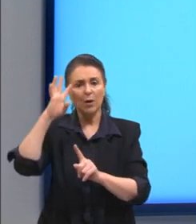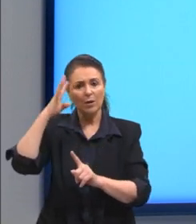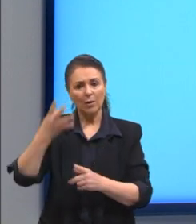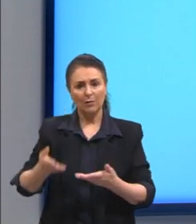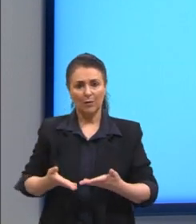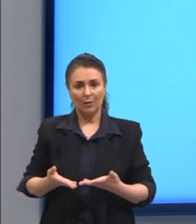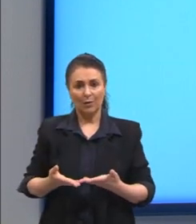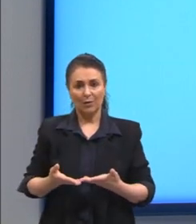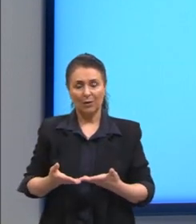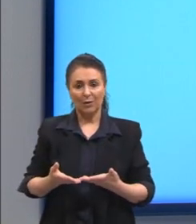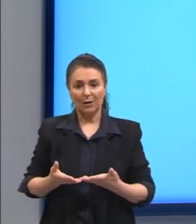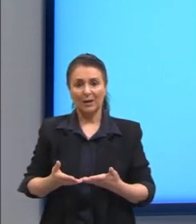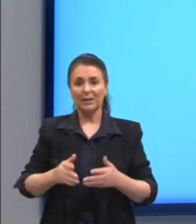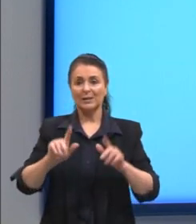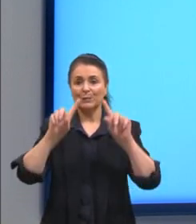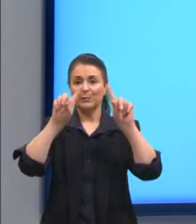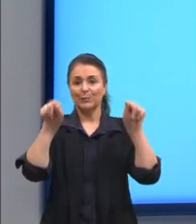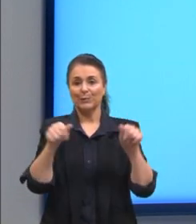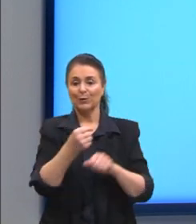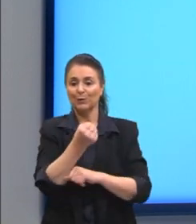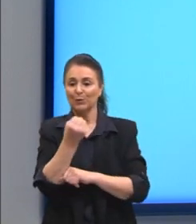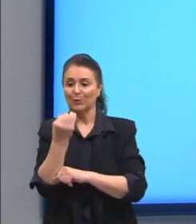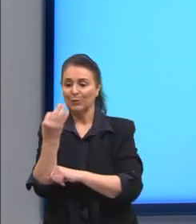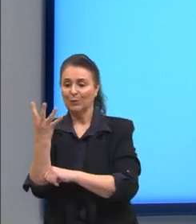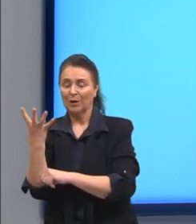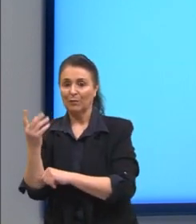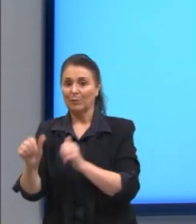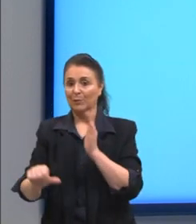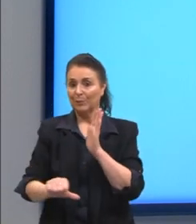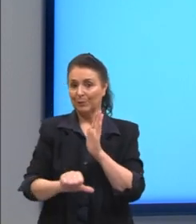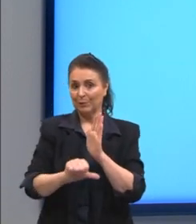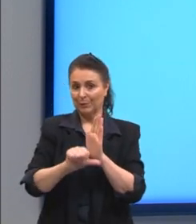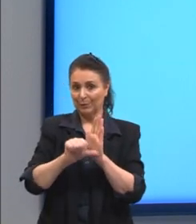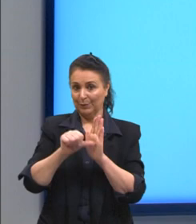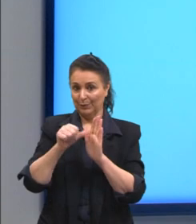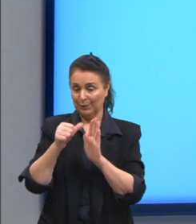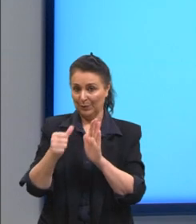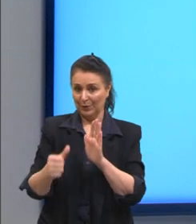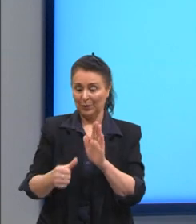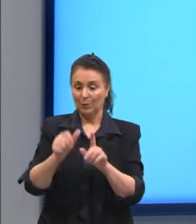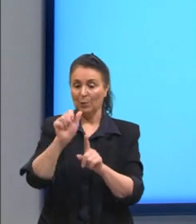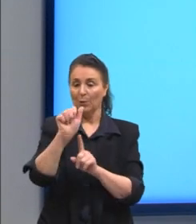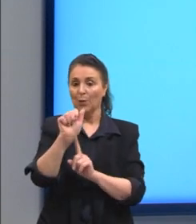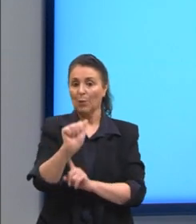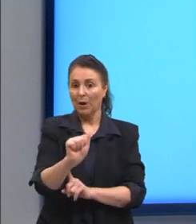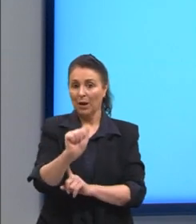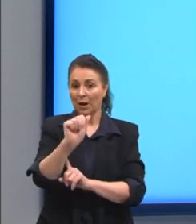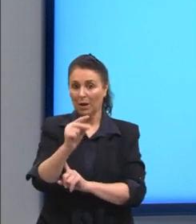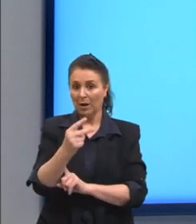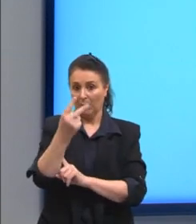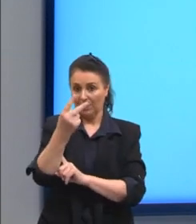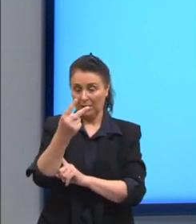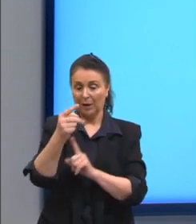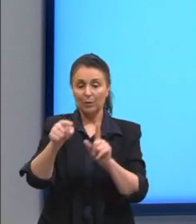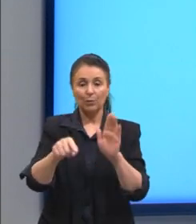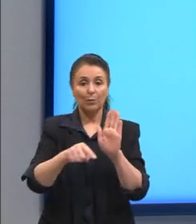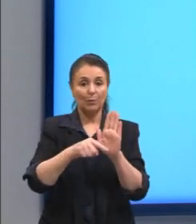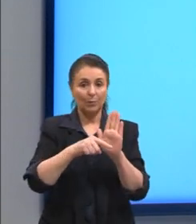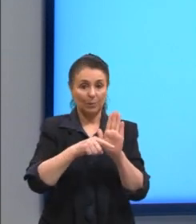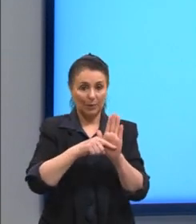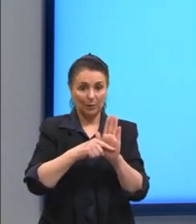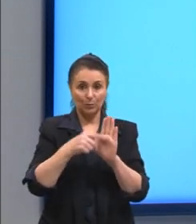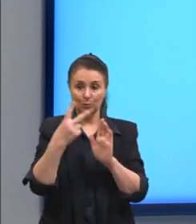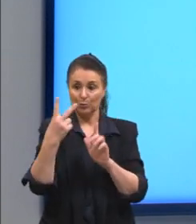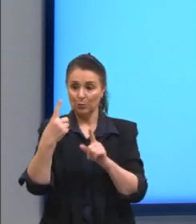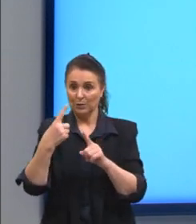este produto notável primeiro termo ao quadrado menos duas vezes o